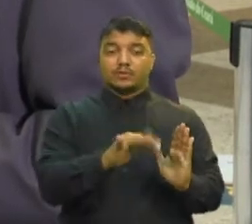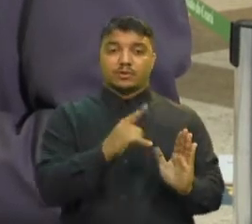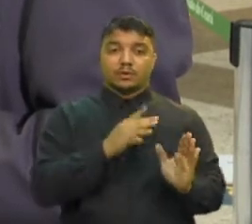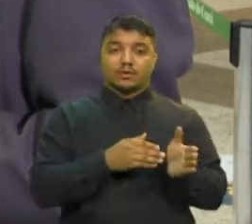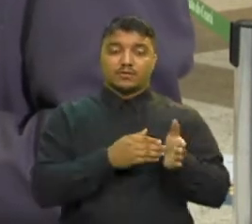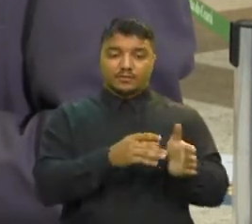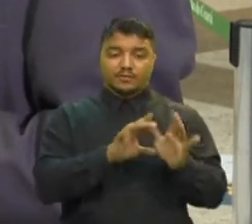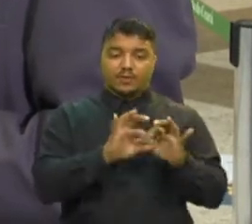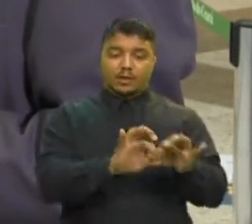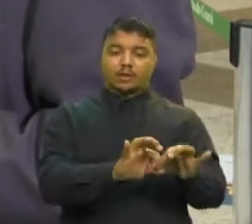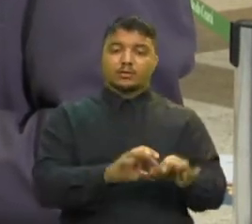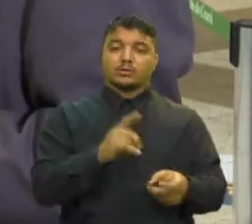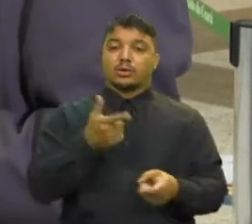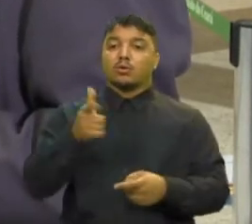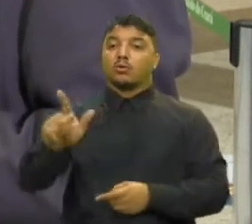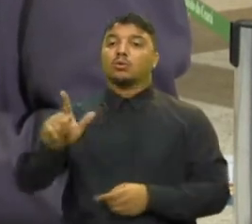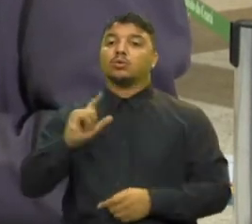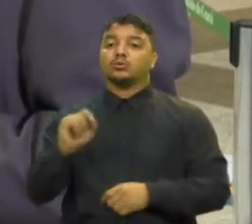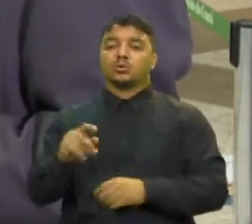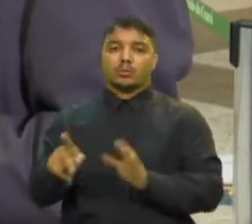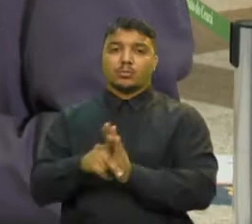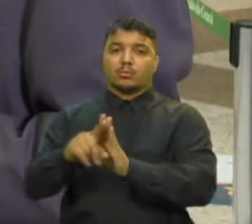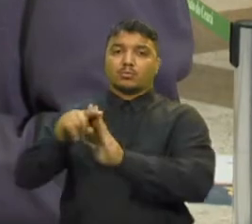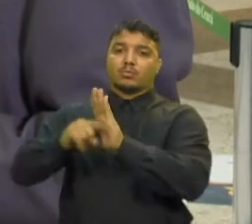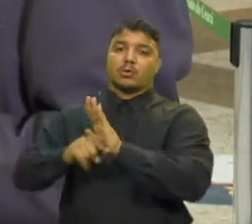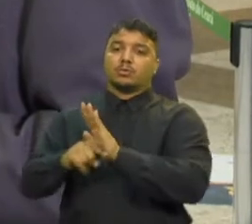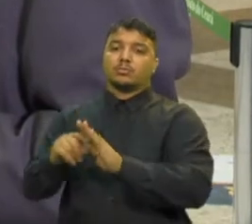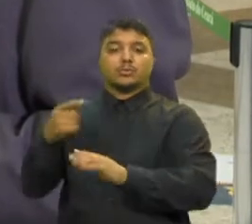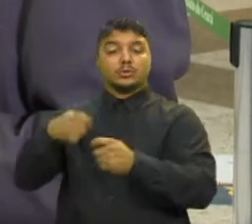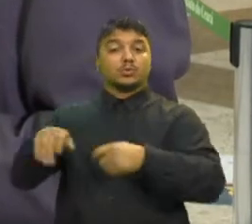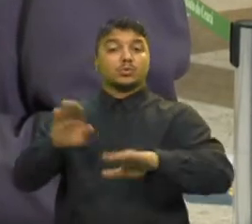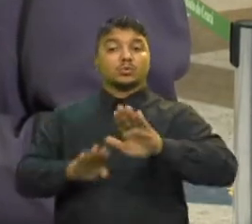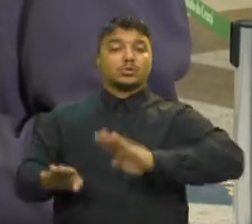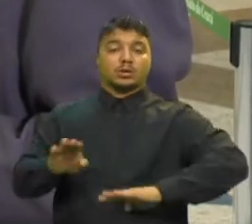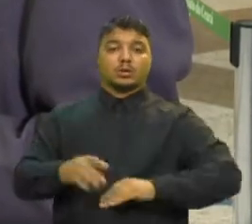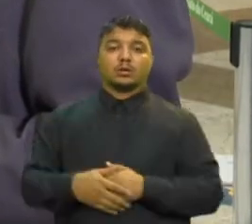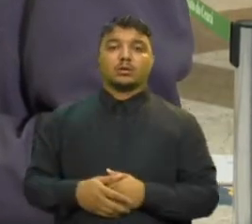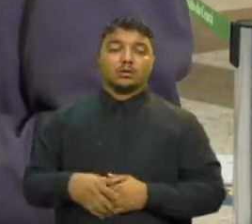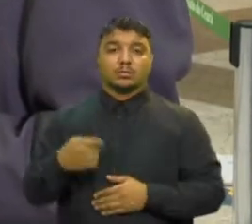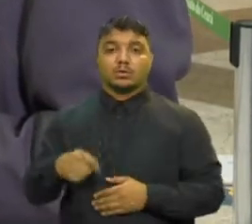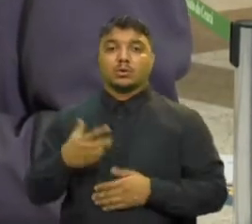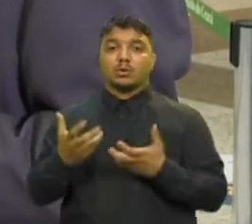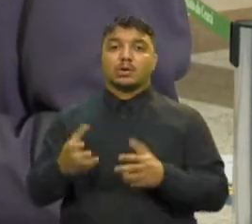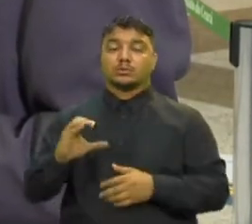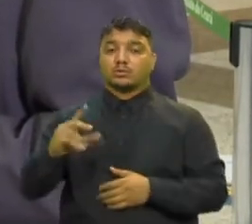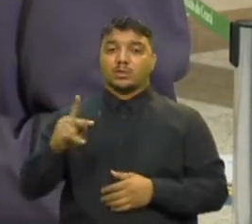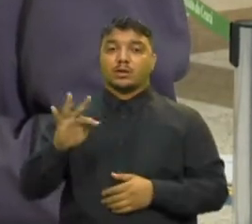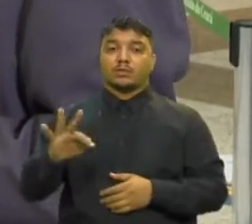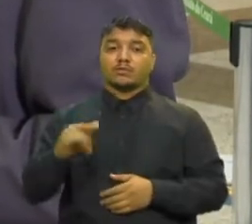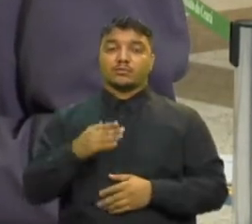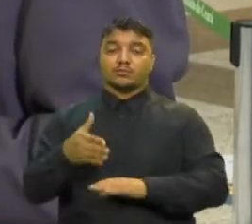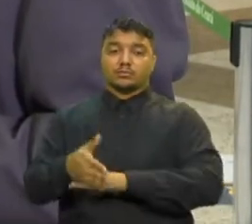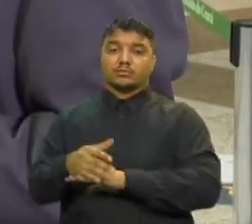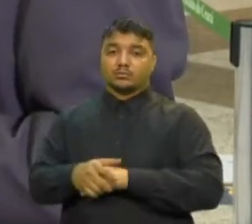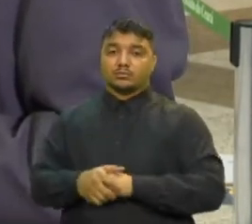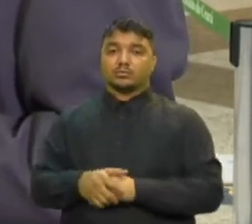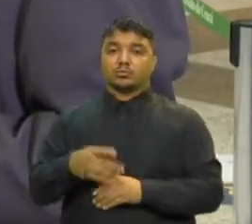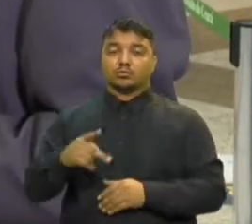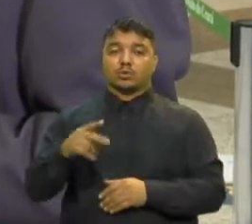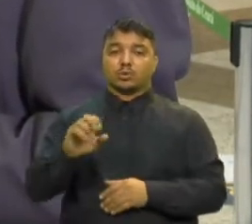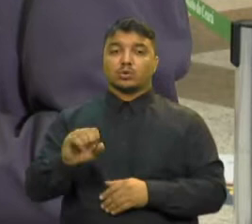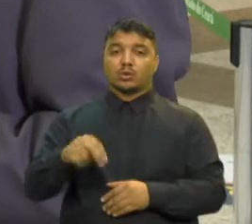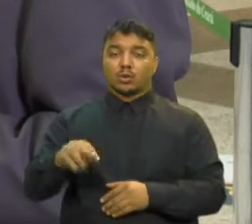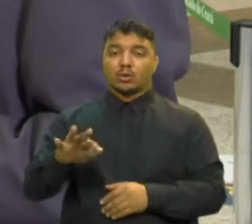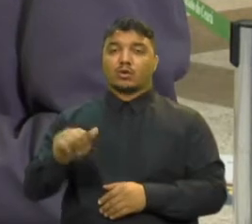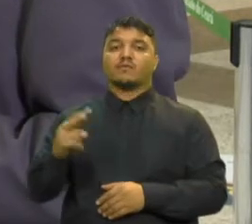e o CPF na nota Para o programa, então tem que ter cuidado Eu costumo dizer, eu quero o CPF na nota Para participar do programa Sua nota tem valor